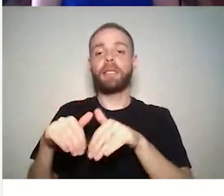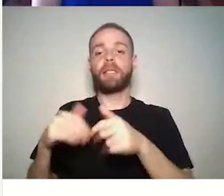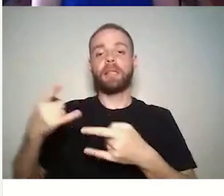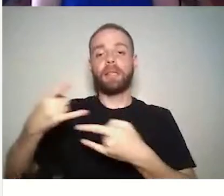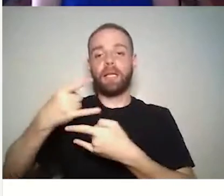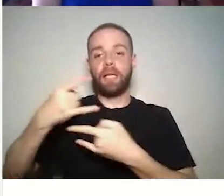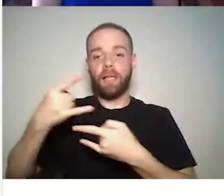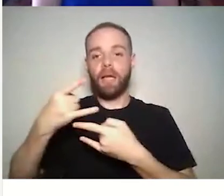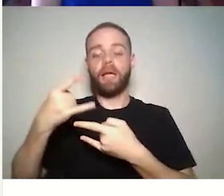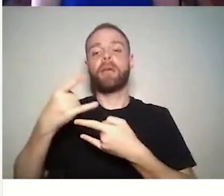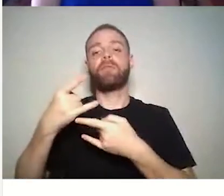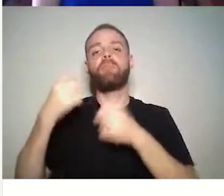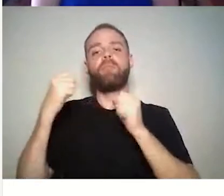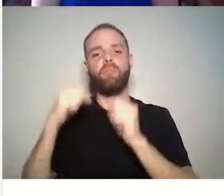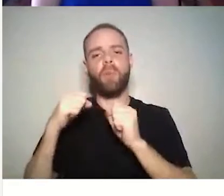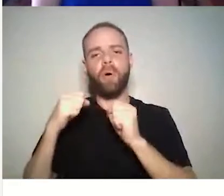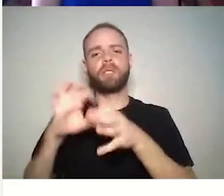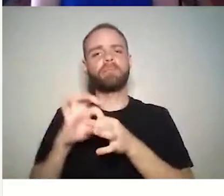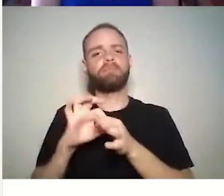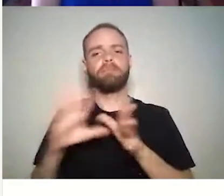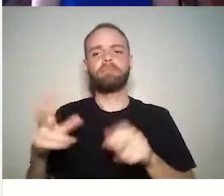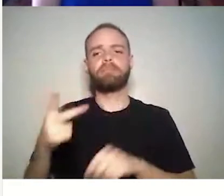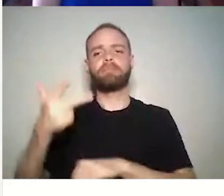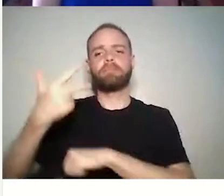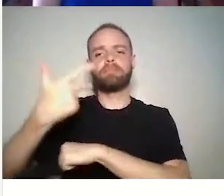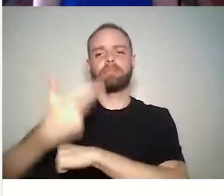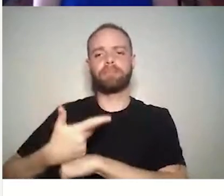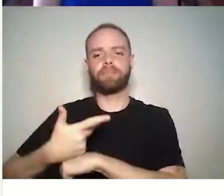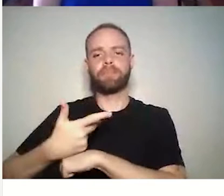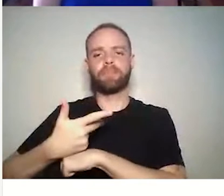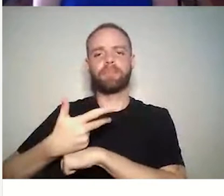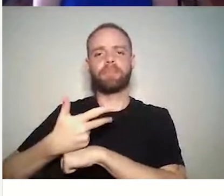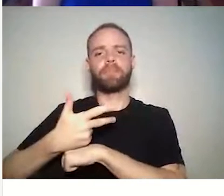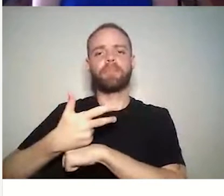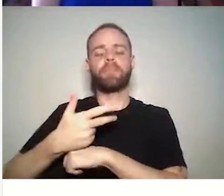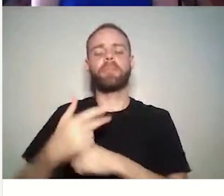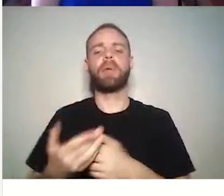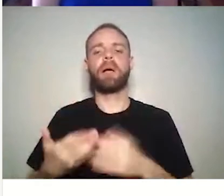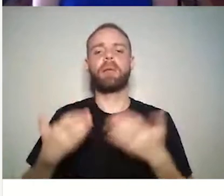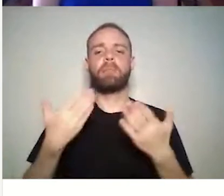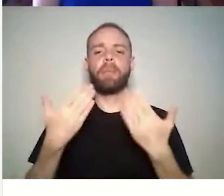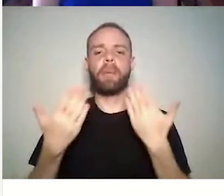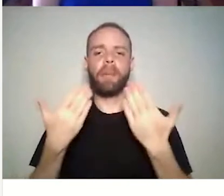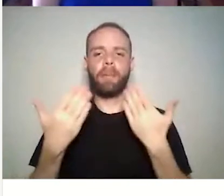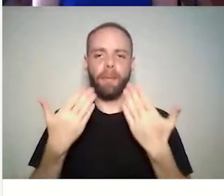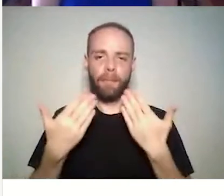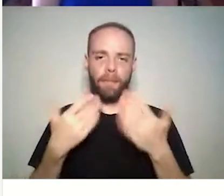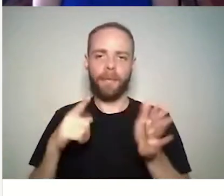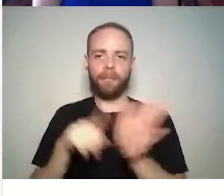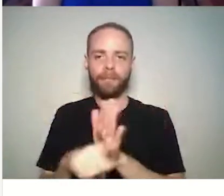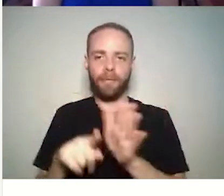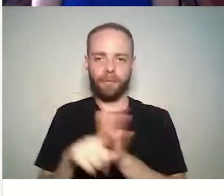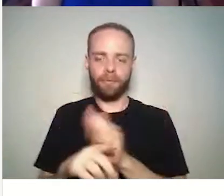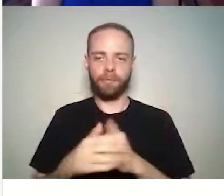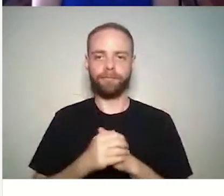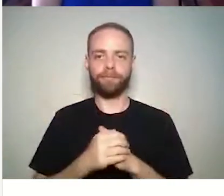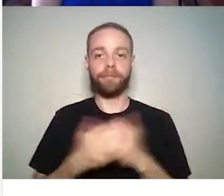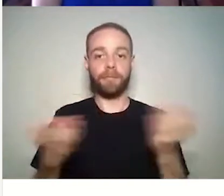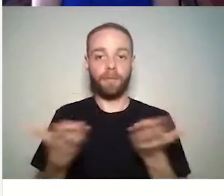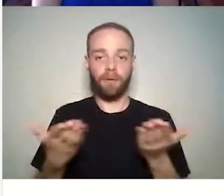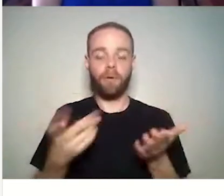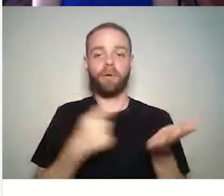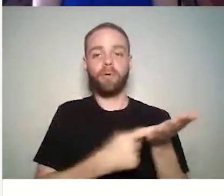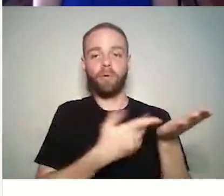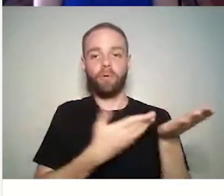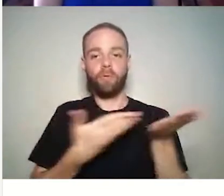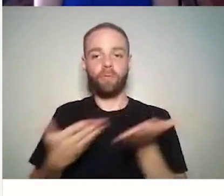podemos abrir os microfones para os professores exporem as suas perguntas. Então, neste momento, eu convido o